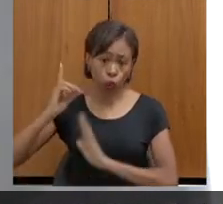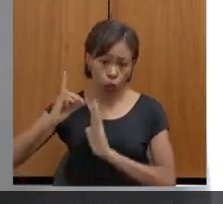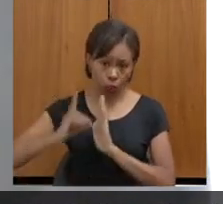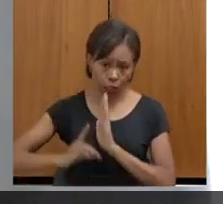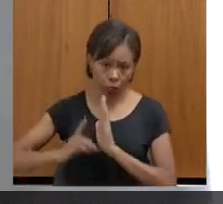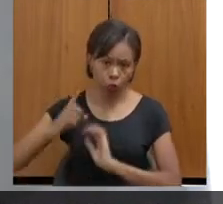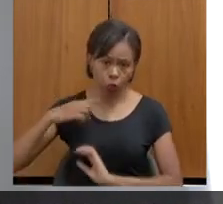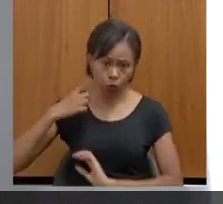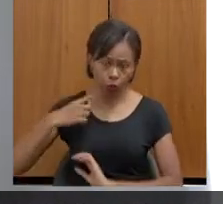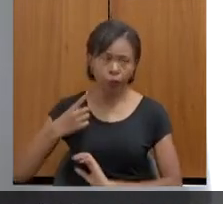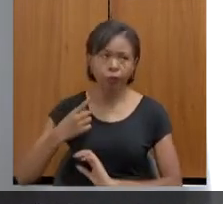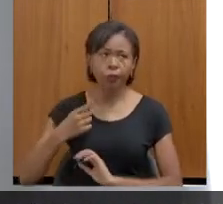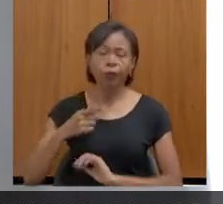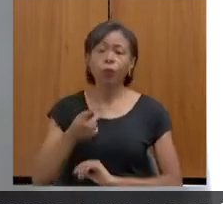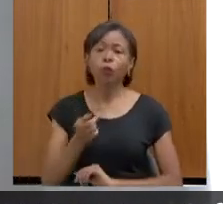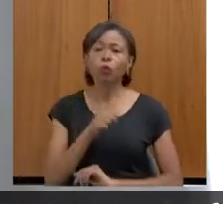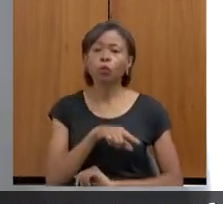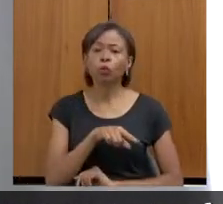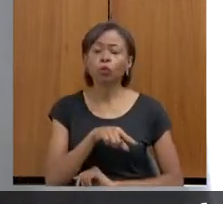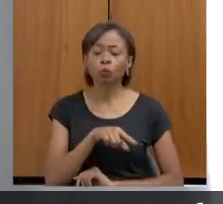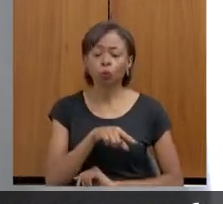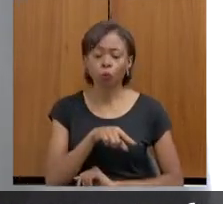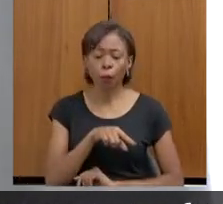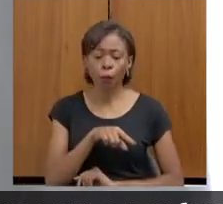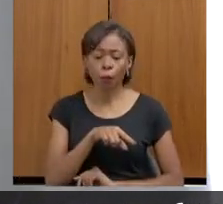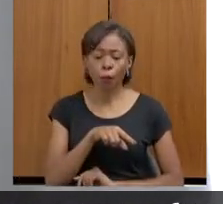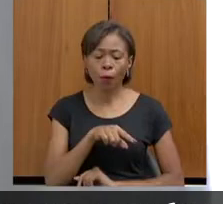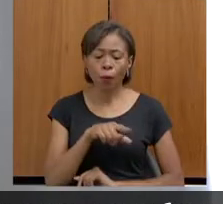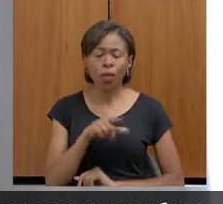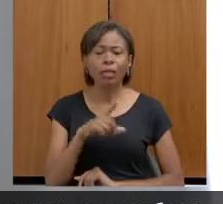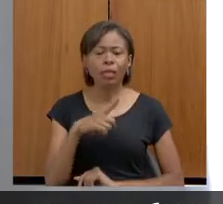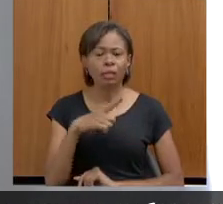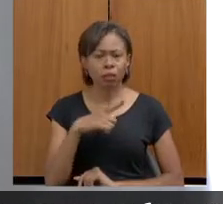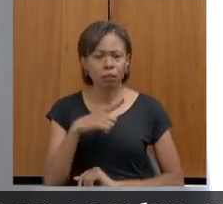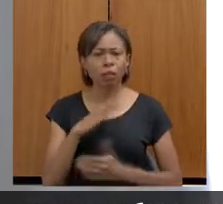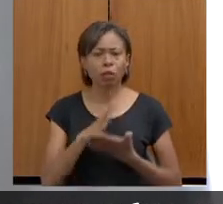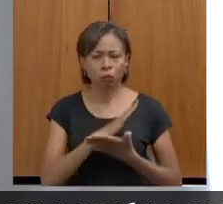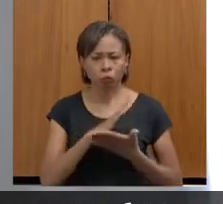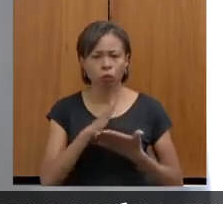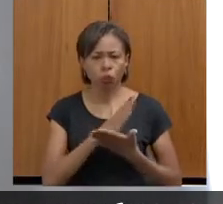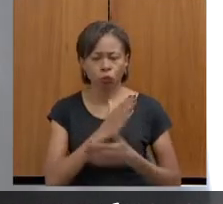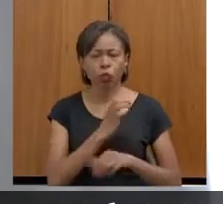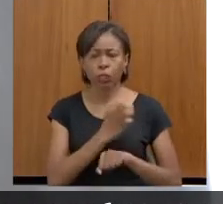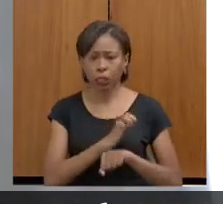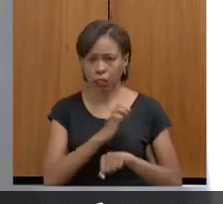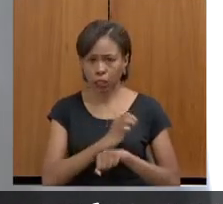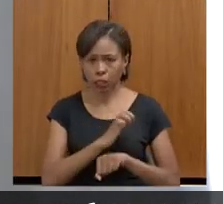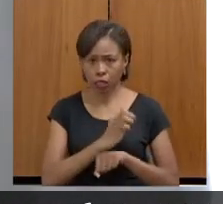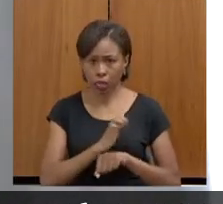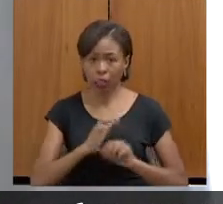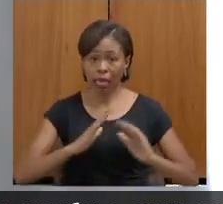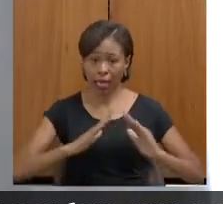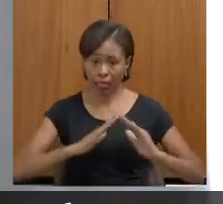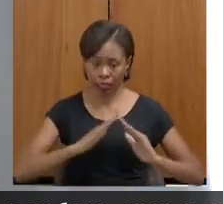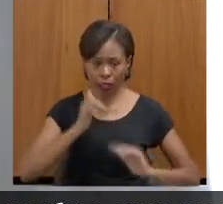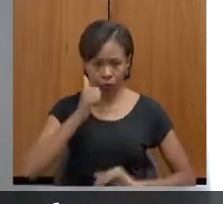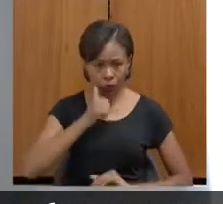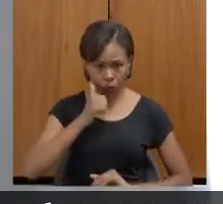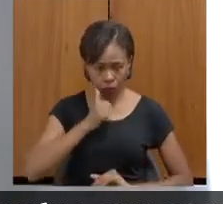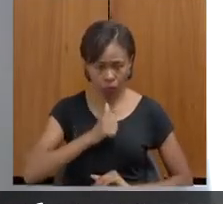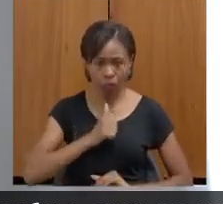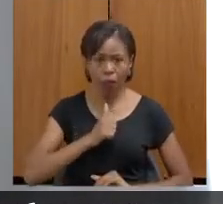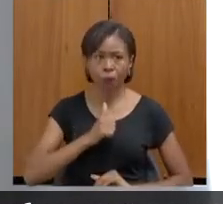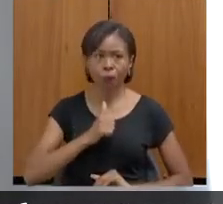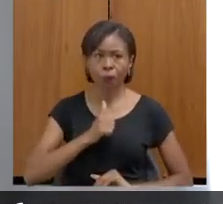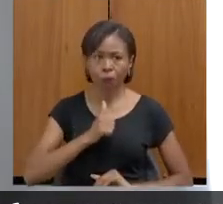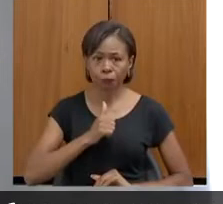em algumas oportunidades os estagiários da Casa da Mulher Mineira que prestaram serviços no plantão